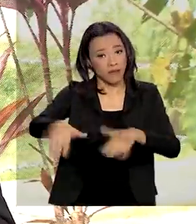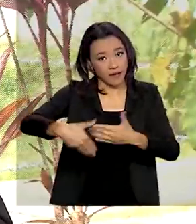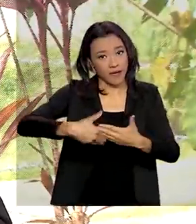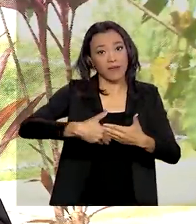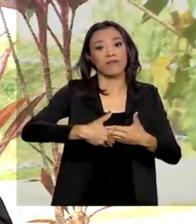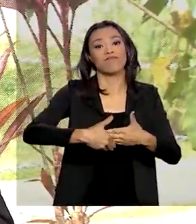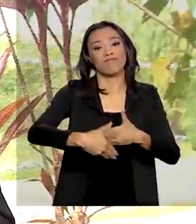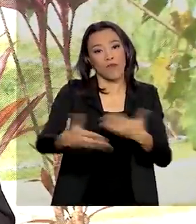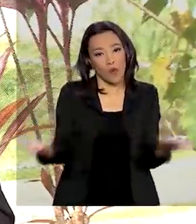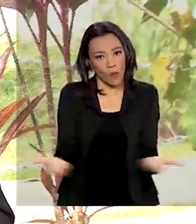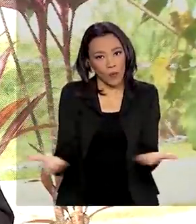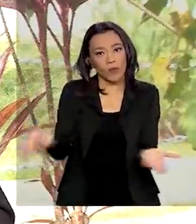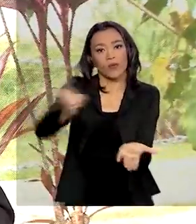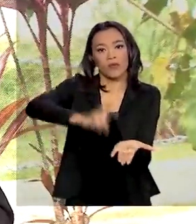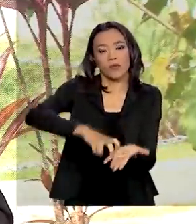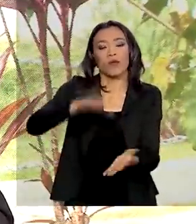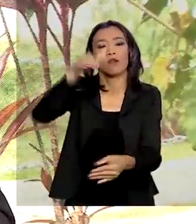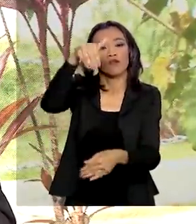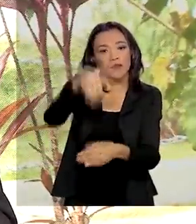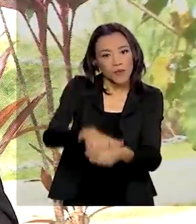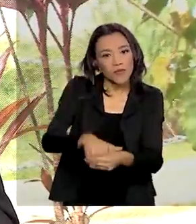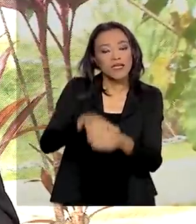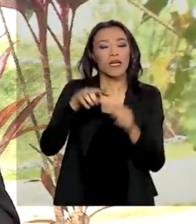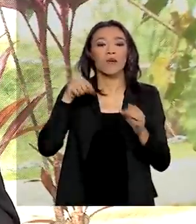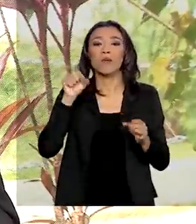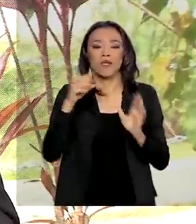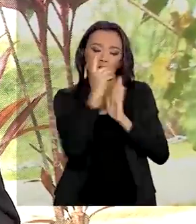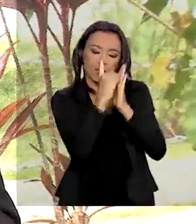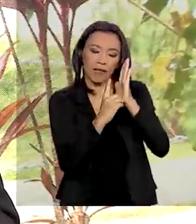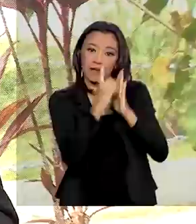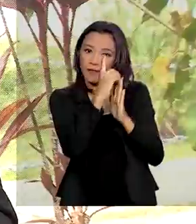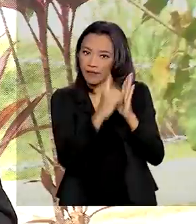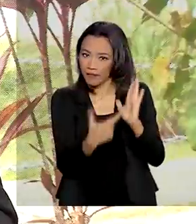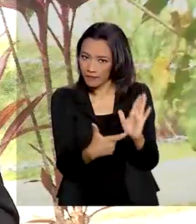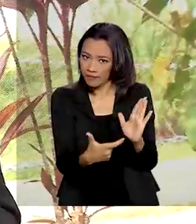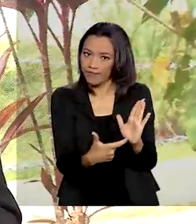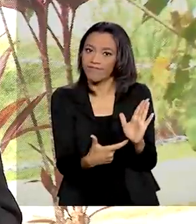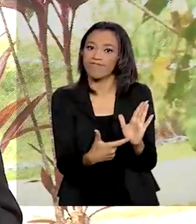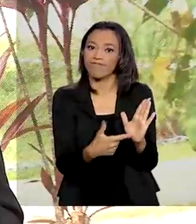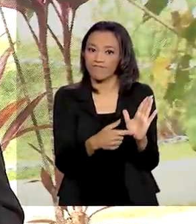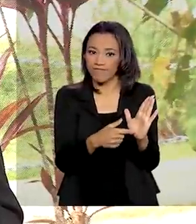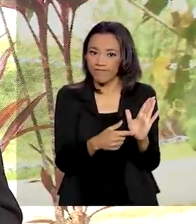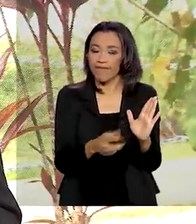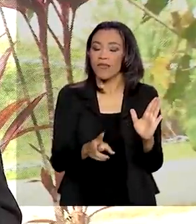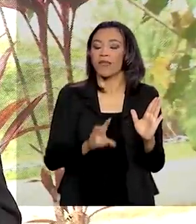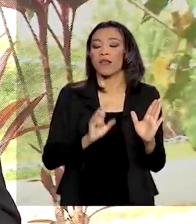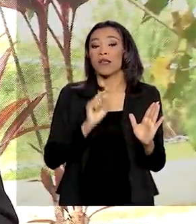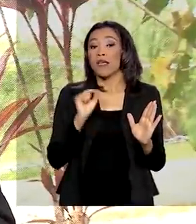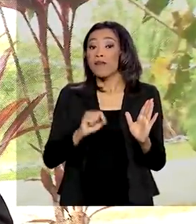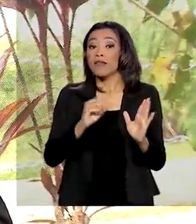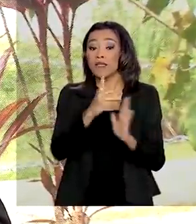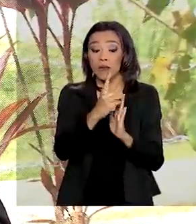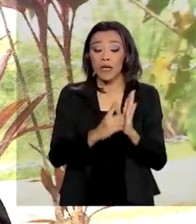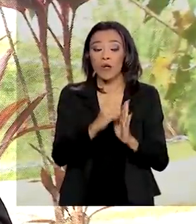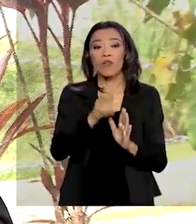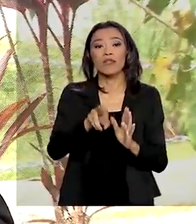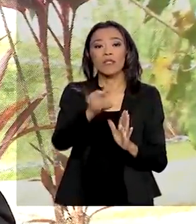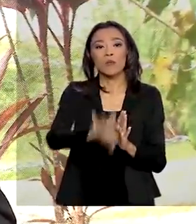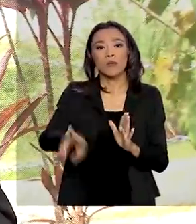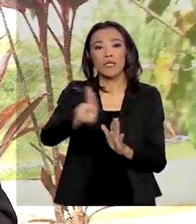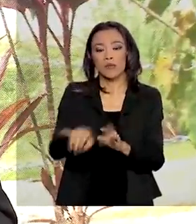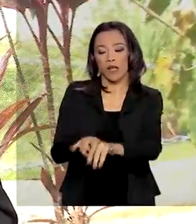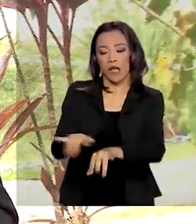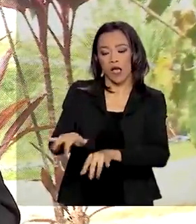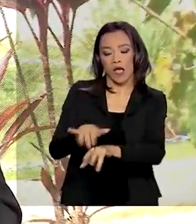nesta manhã, o decreto presidencial nesse sentido. A votação será remota, ou seja, pela internet. Os